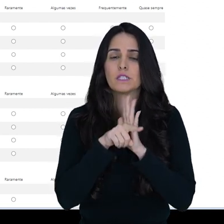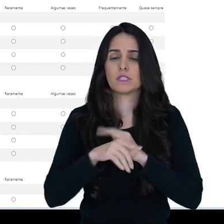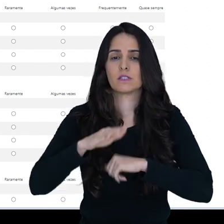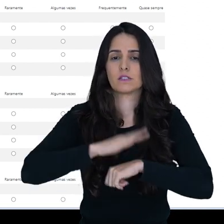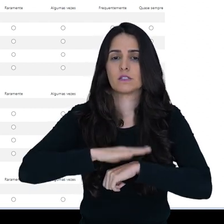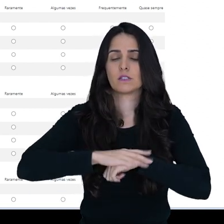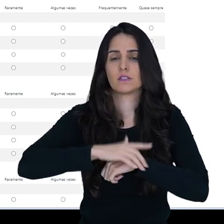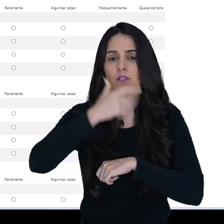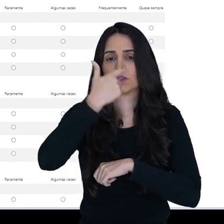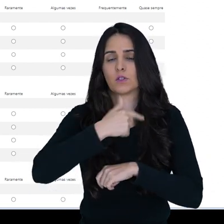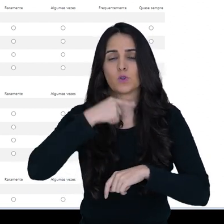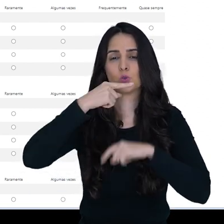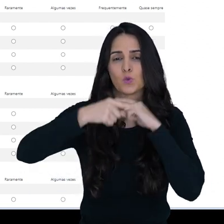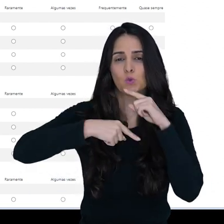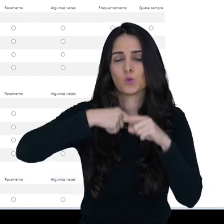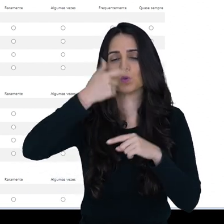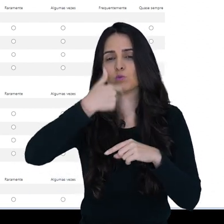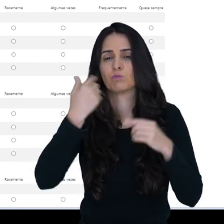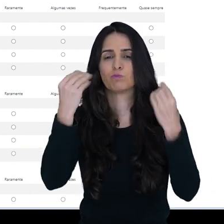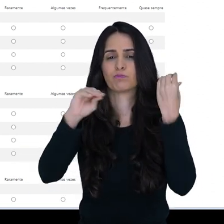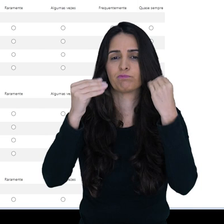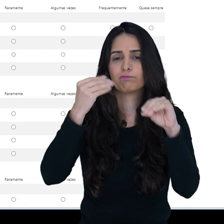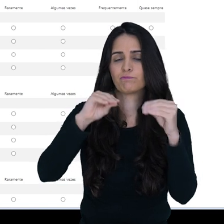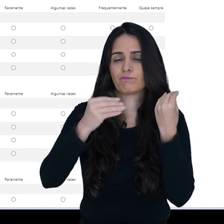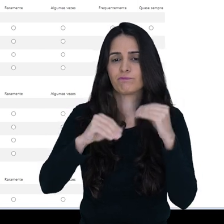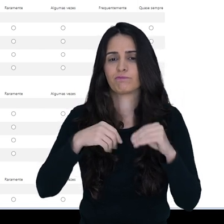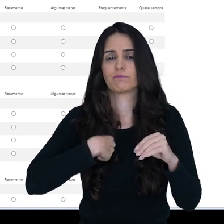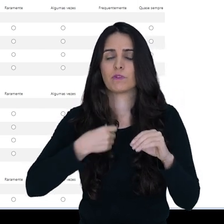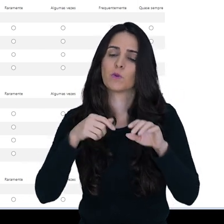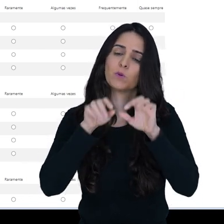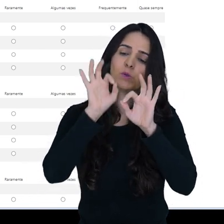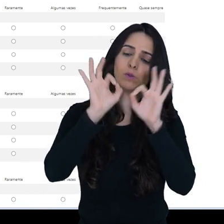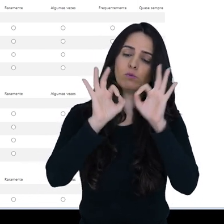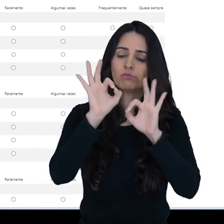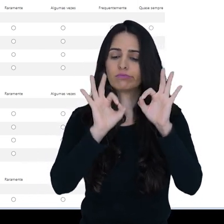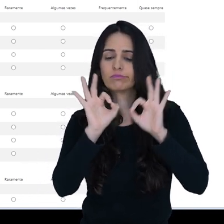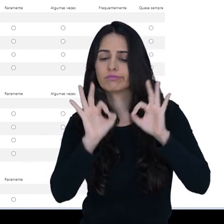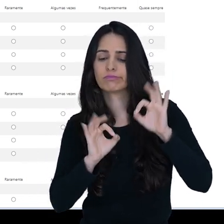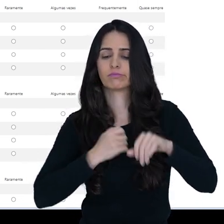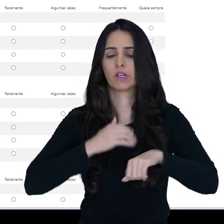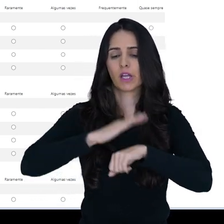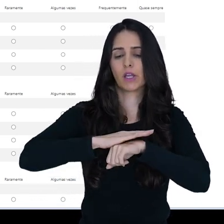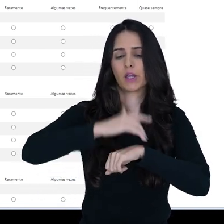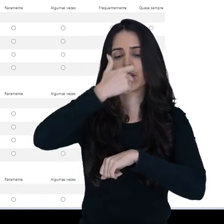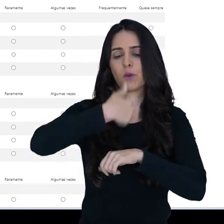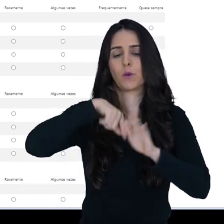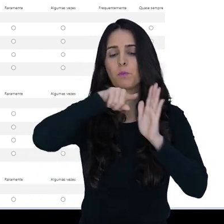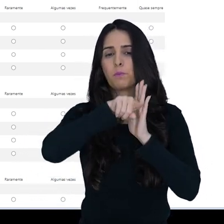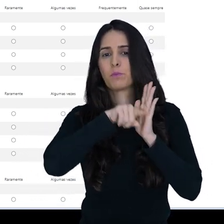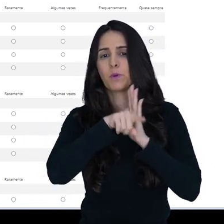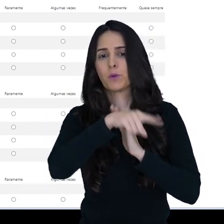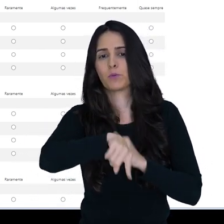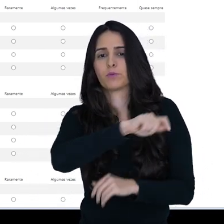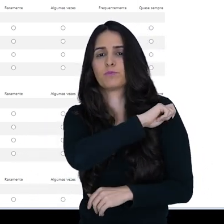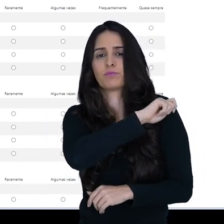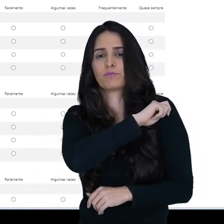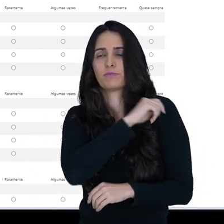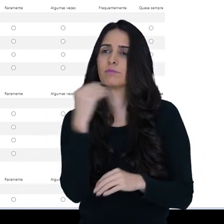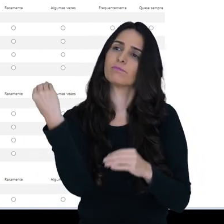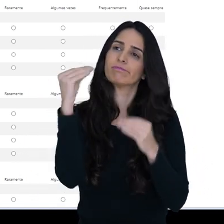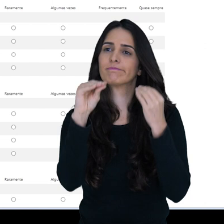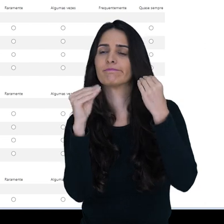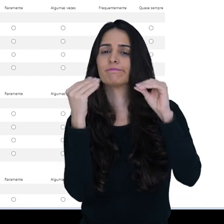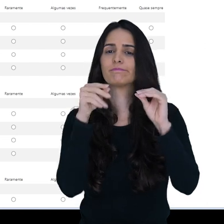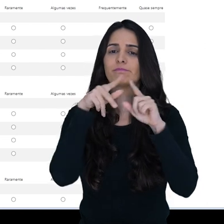pesquisa com as minhas próprias questões, de acordo com as questões que eu quero perguntar